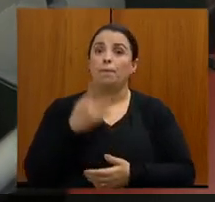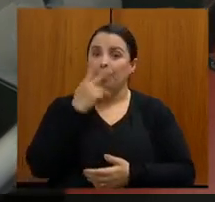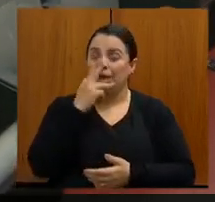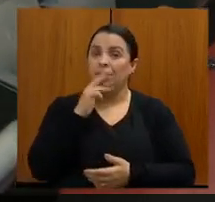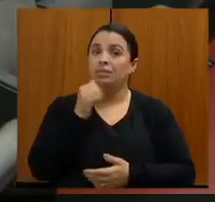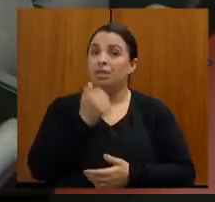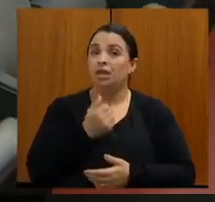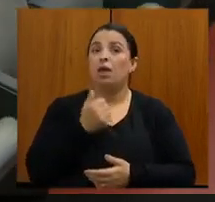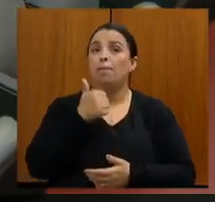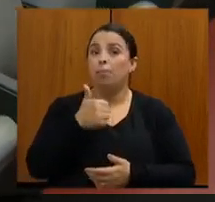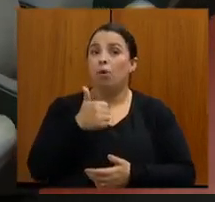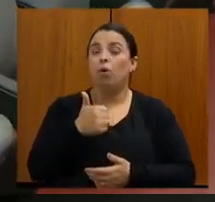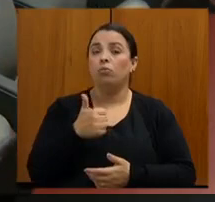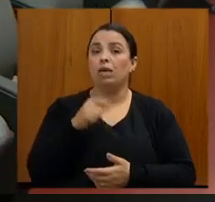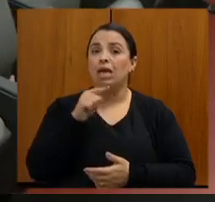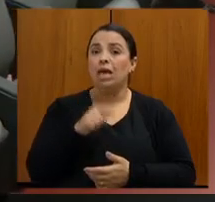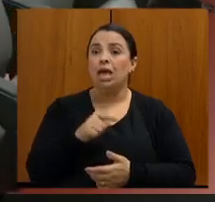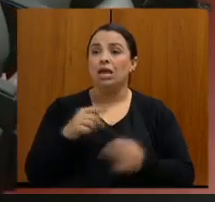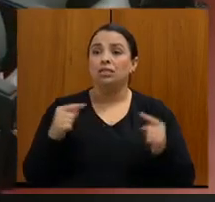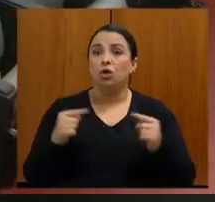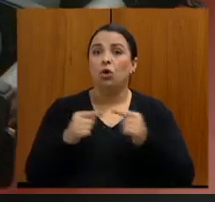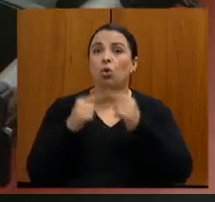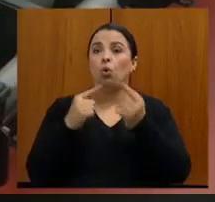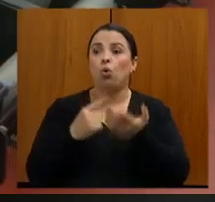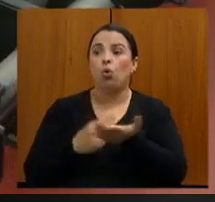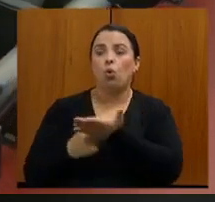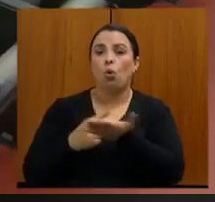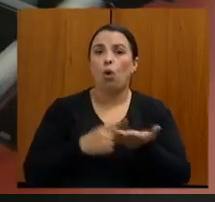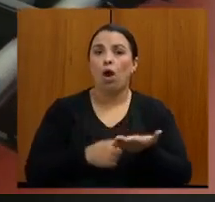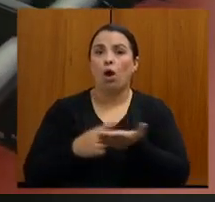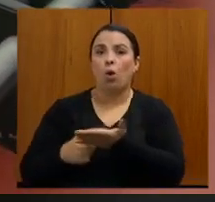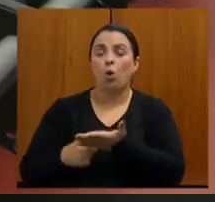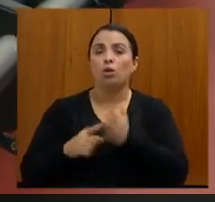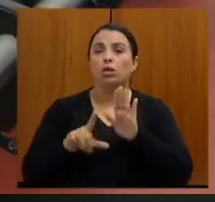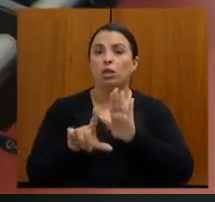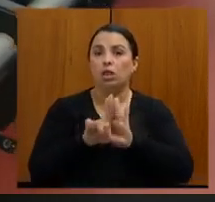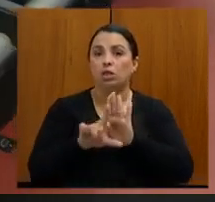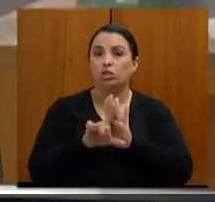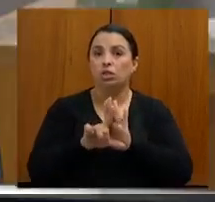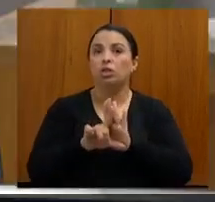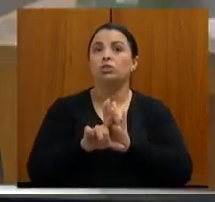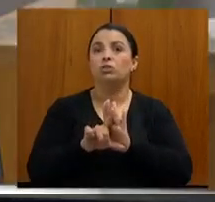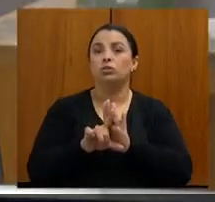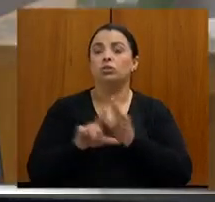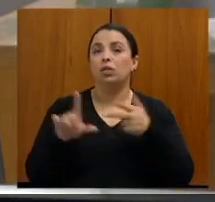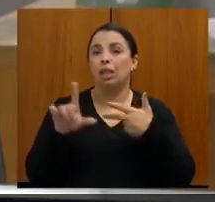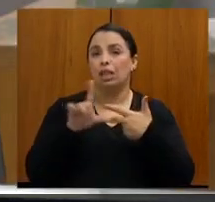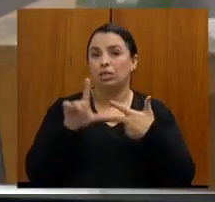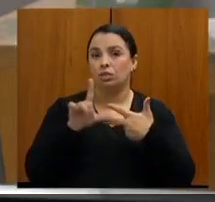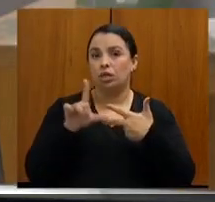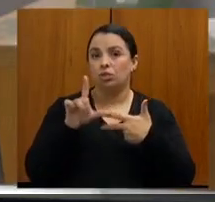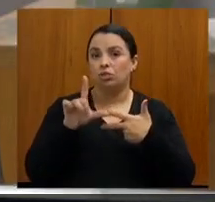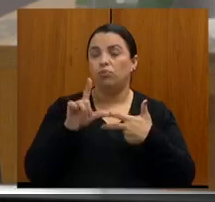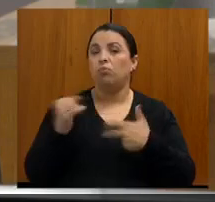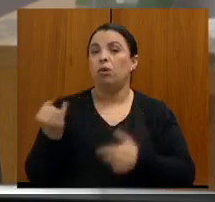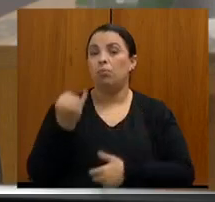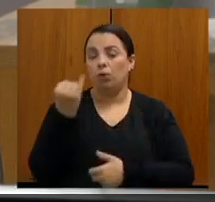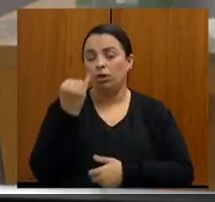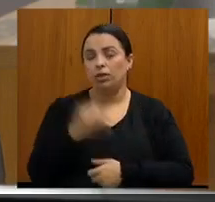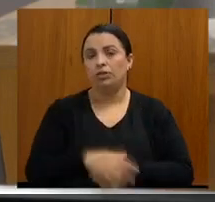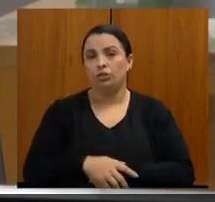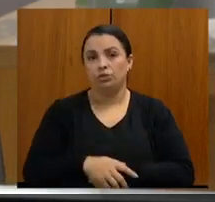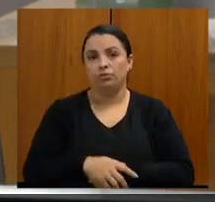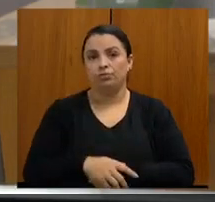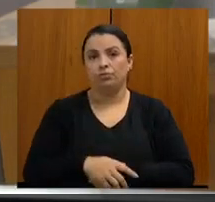é de extrema importância, esse ajuste, ele é de extrema importância. Em relação ao tema que foi colocado,